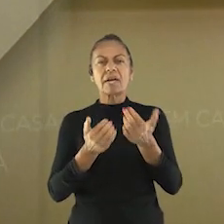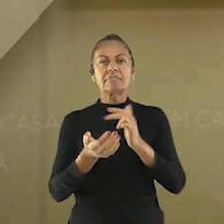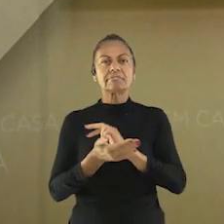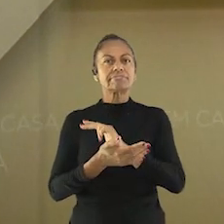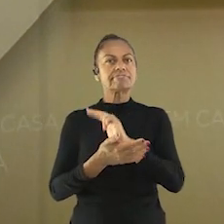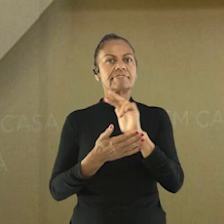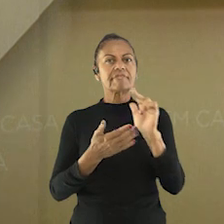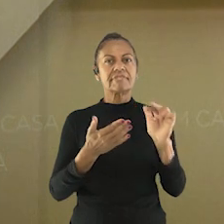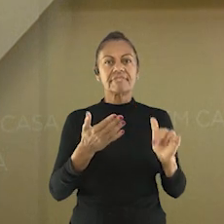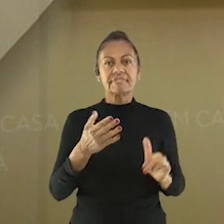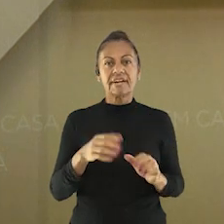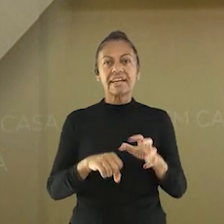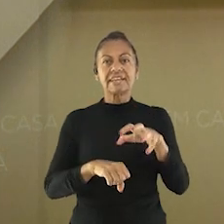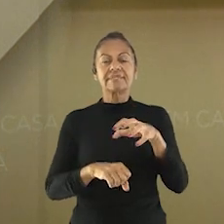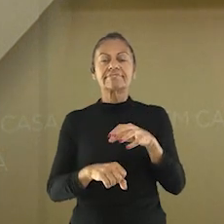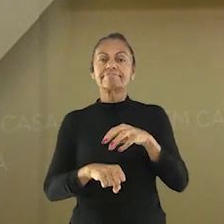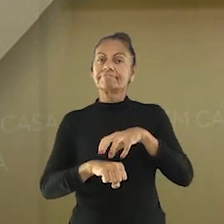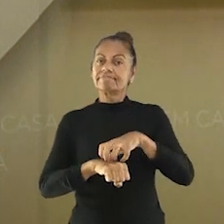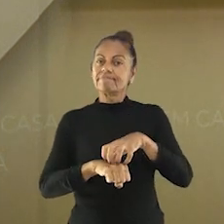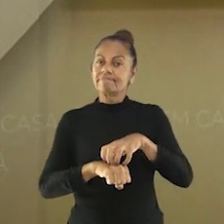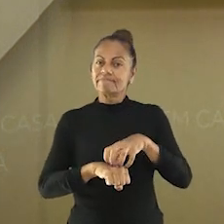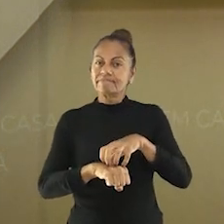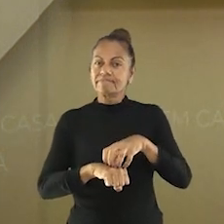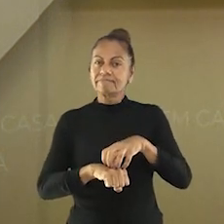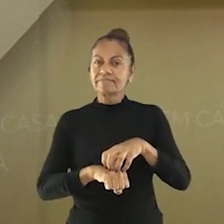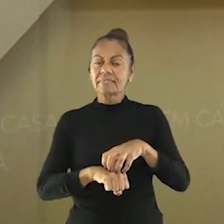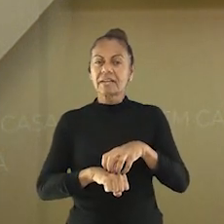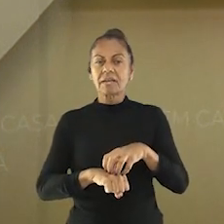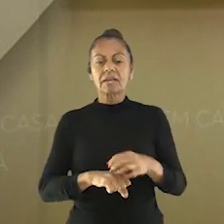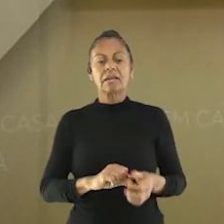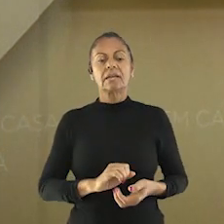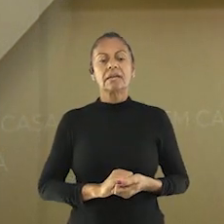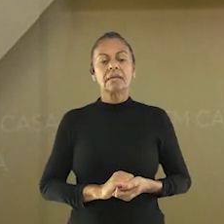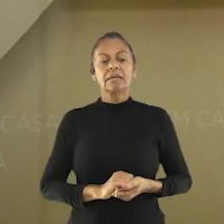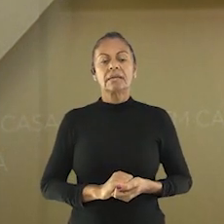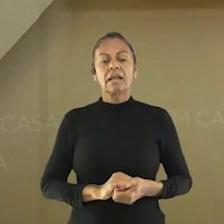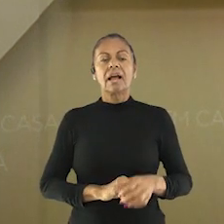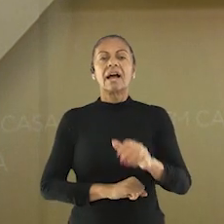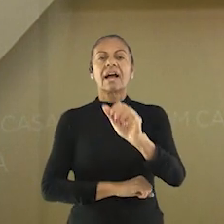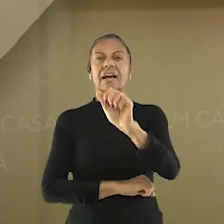Mas, e as alergias? O vocês acham? Será que é a mesma coisa?